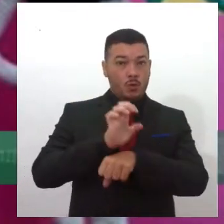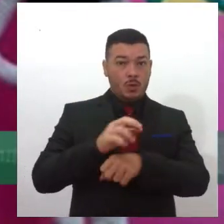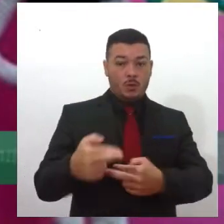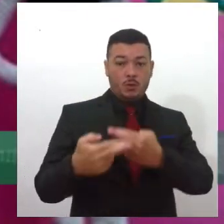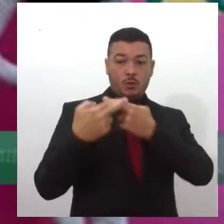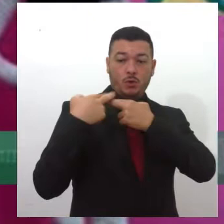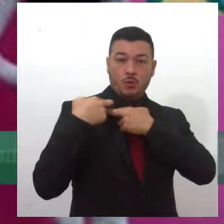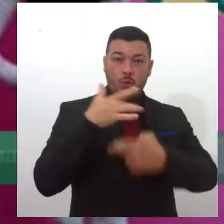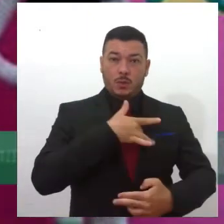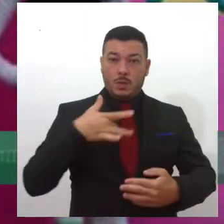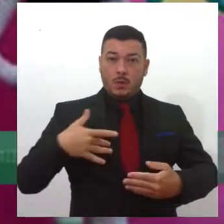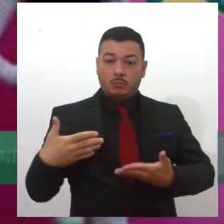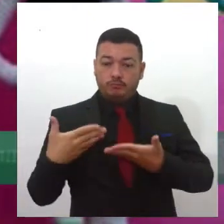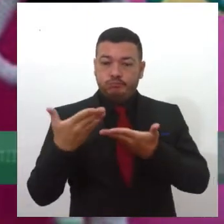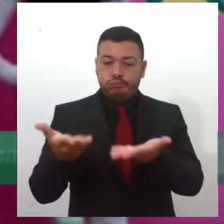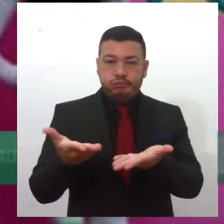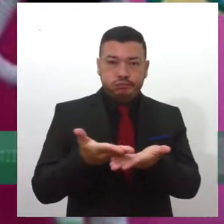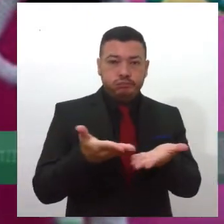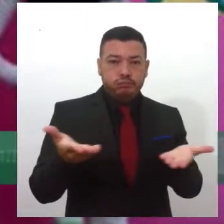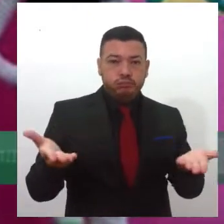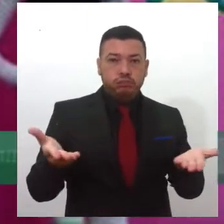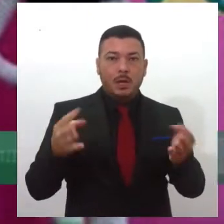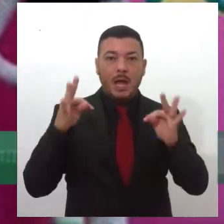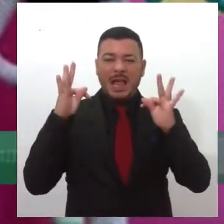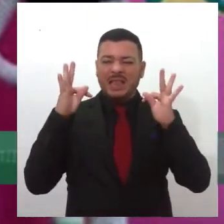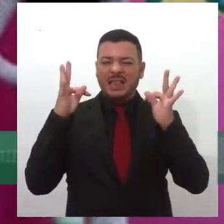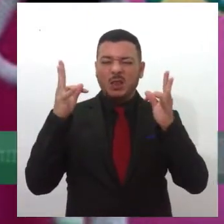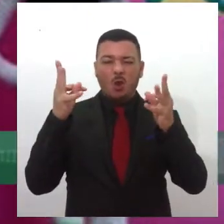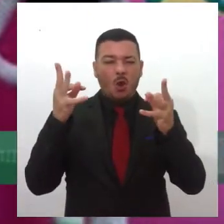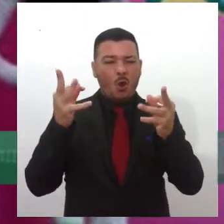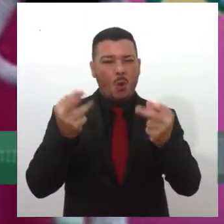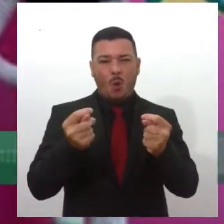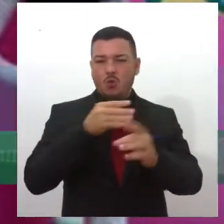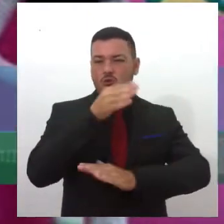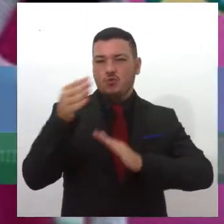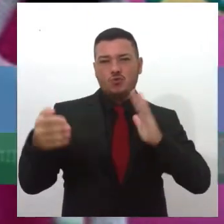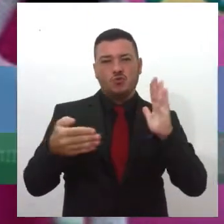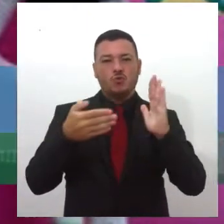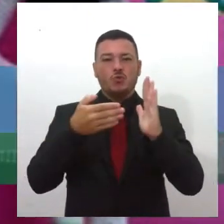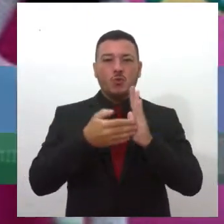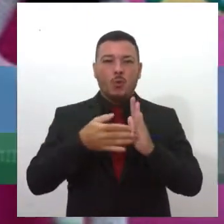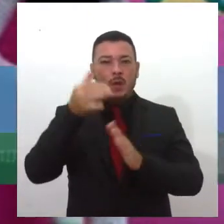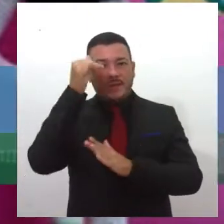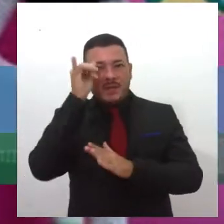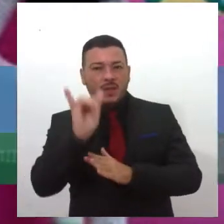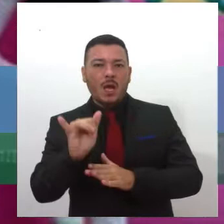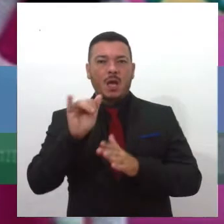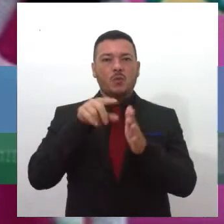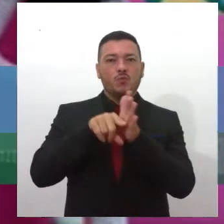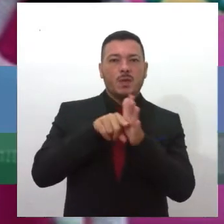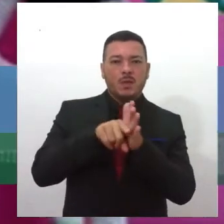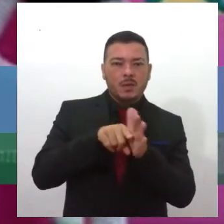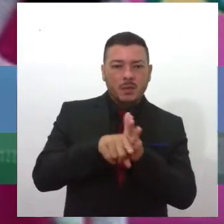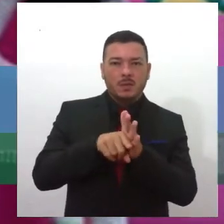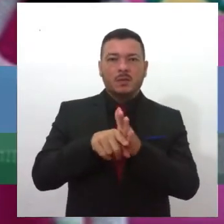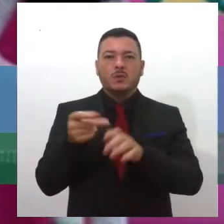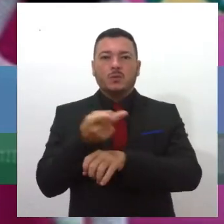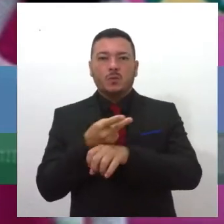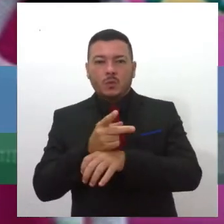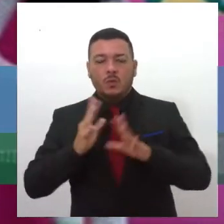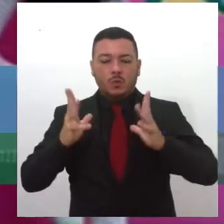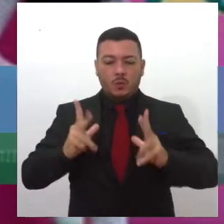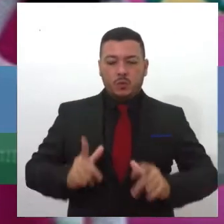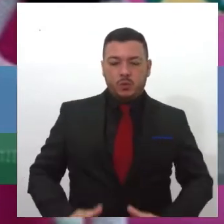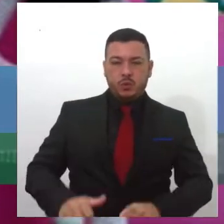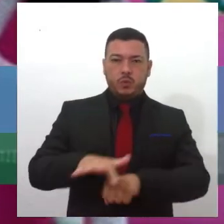fornecer a saúde, isso é de forma ampla, né, através da prevenção, através do tratamento, da busca pela cura das